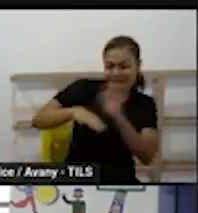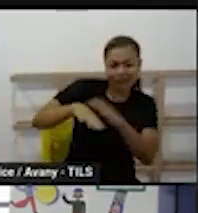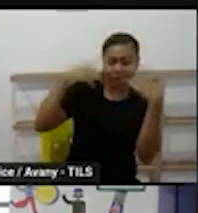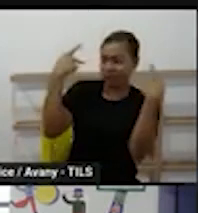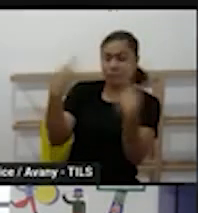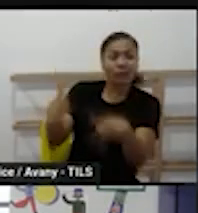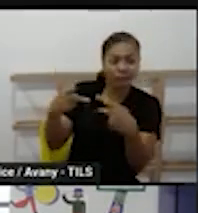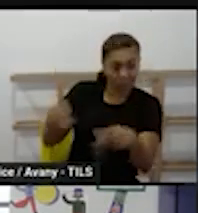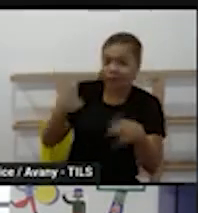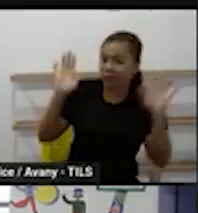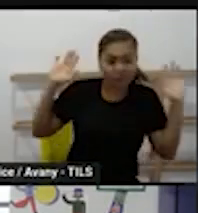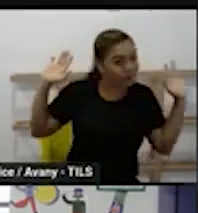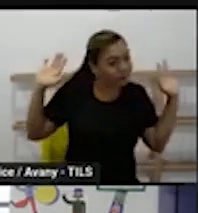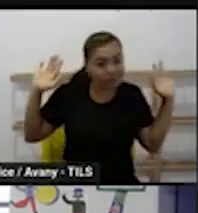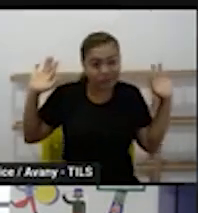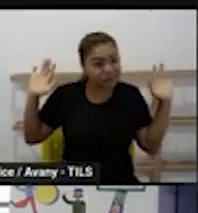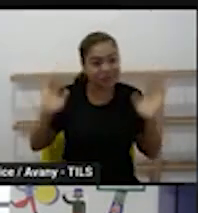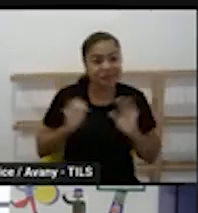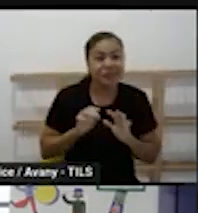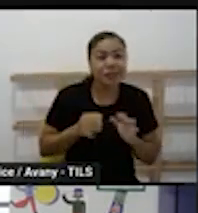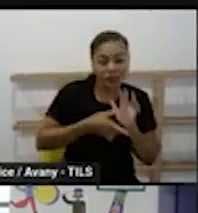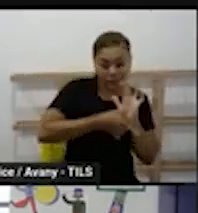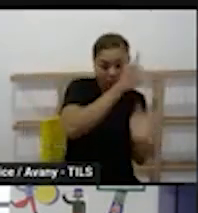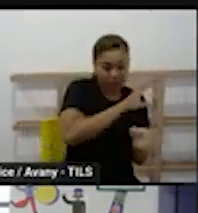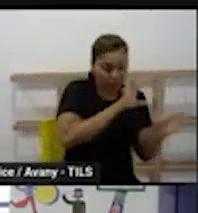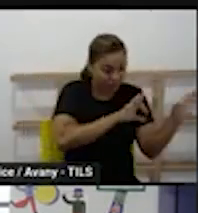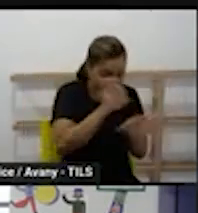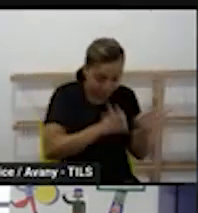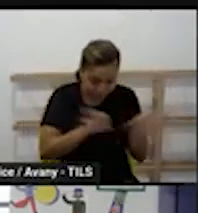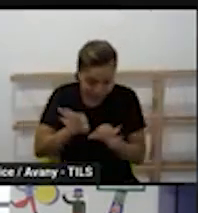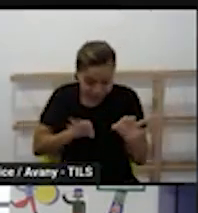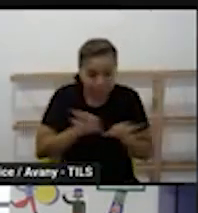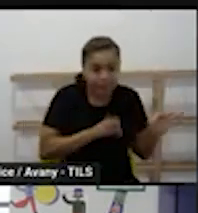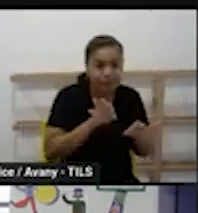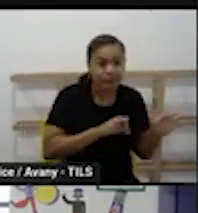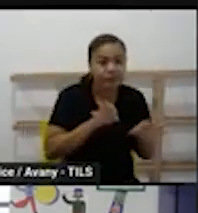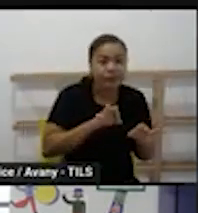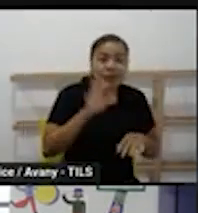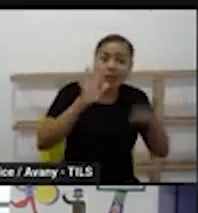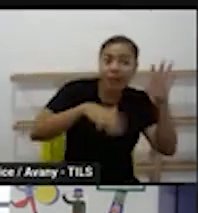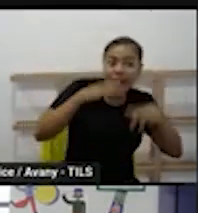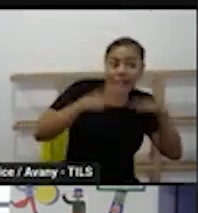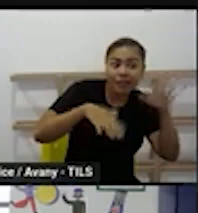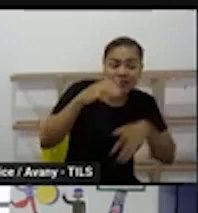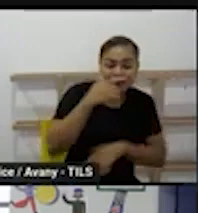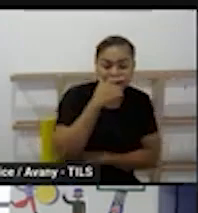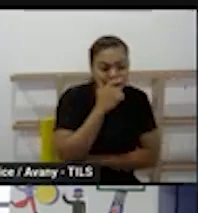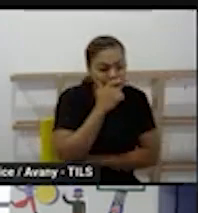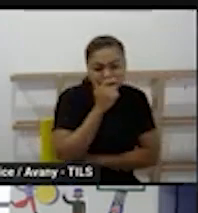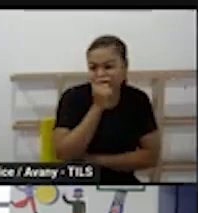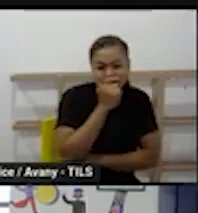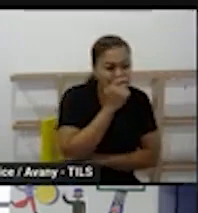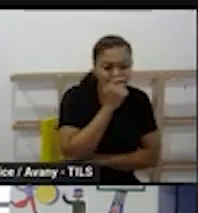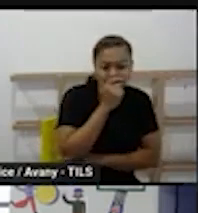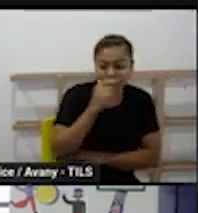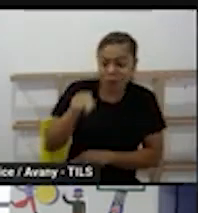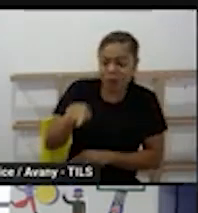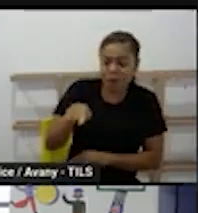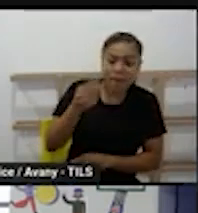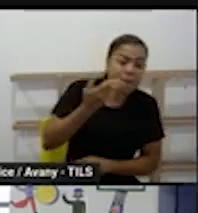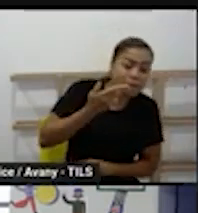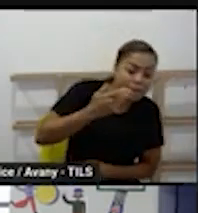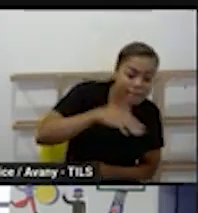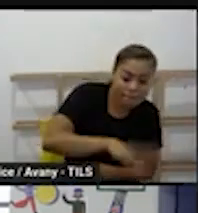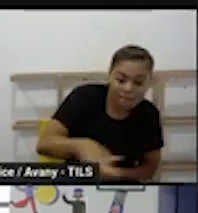garantir tudo que a gente planejou durante aquela semana a gente acaba não dando tempo para que essa criança tenha